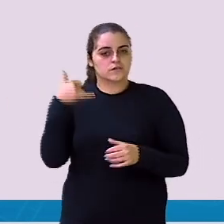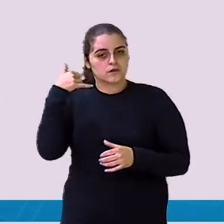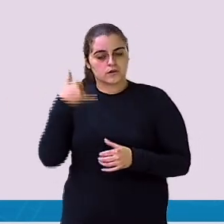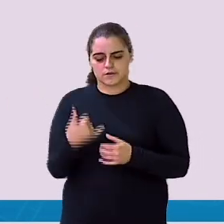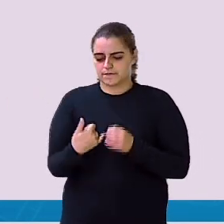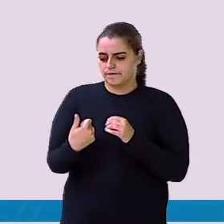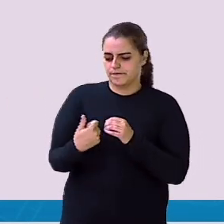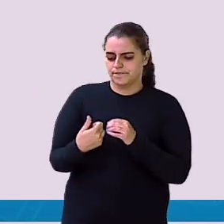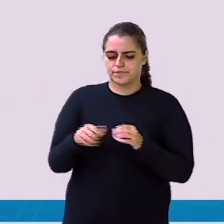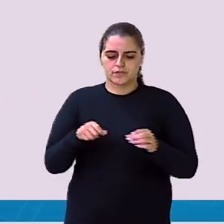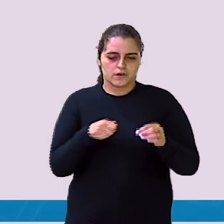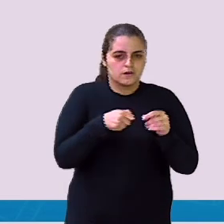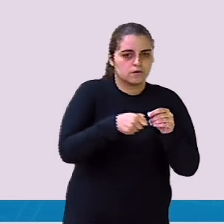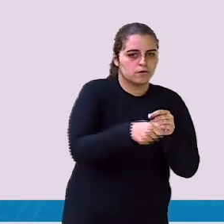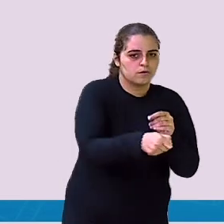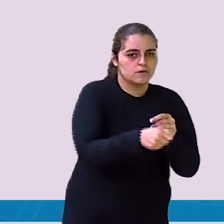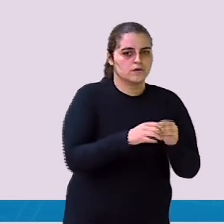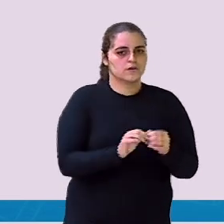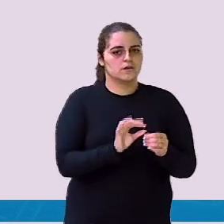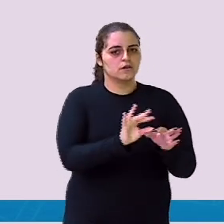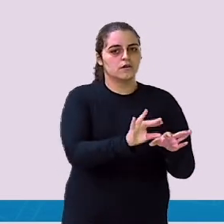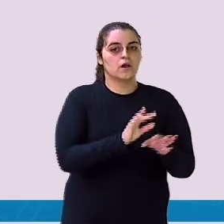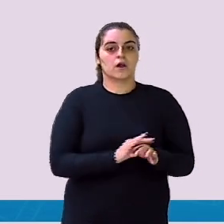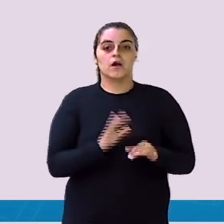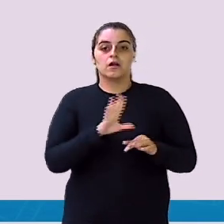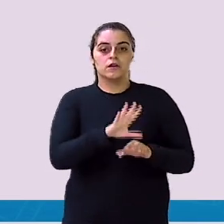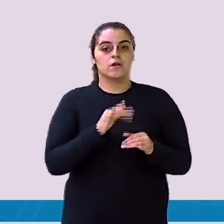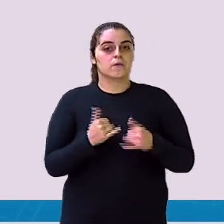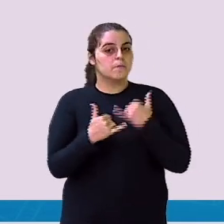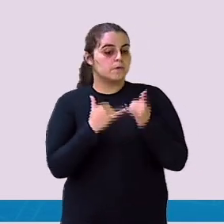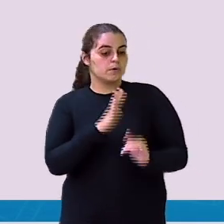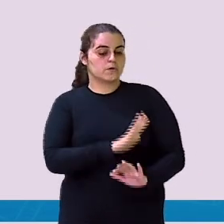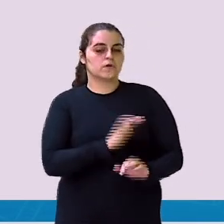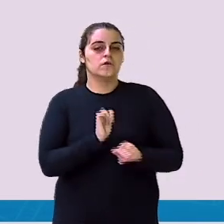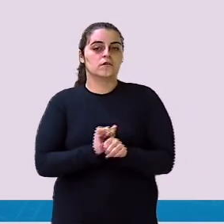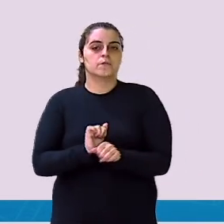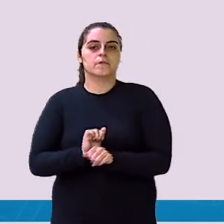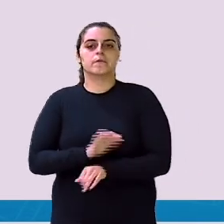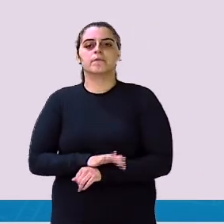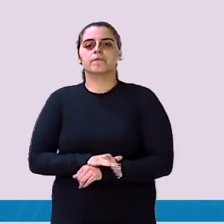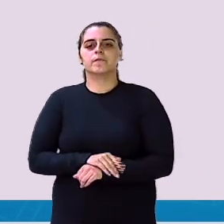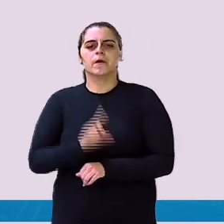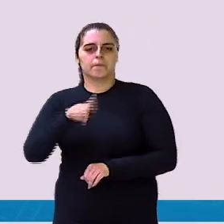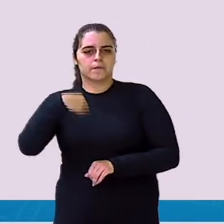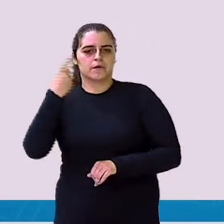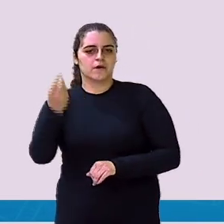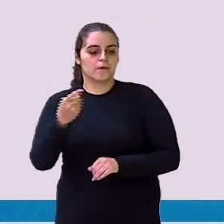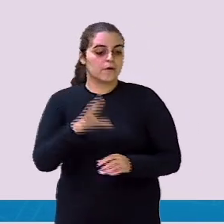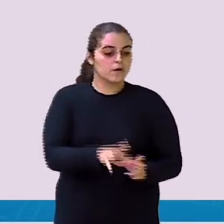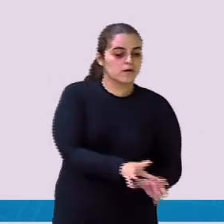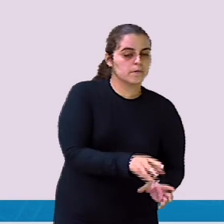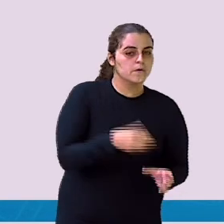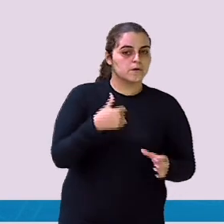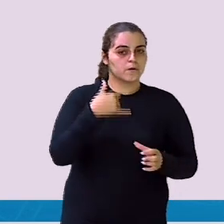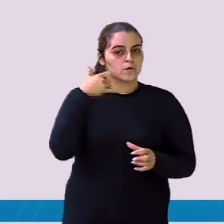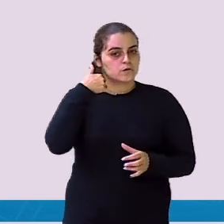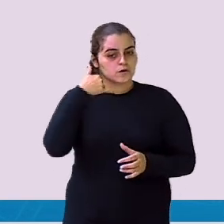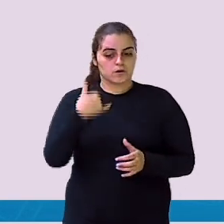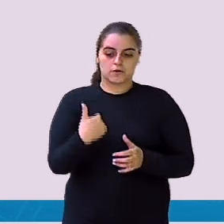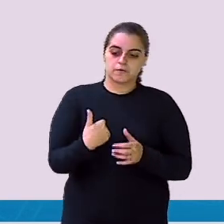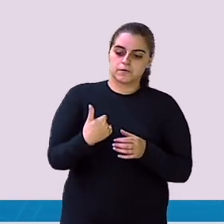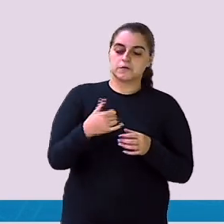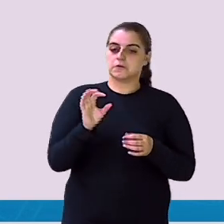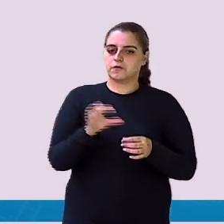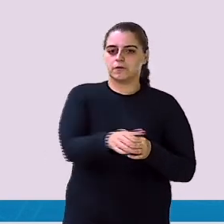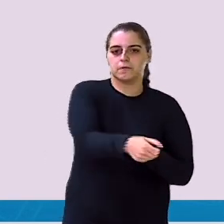Desliga ele Deixa ele lá sozinho Até ele pegar a carga completa E depois você mexer E lembra de tirar O carregador da